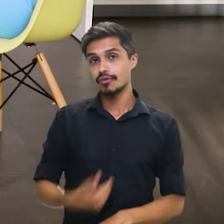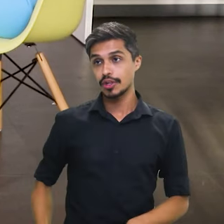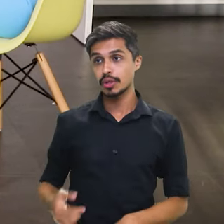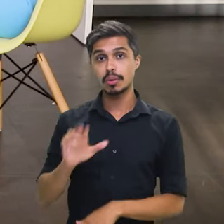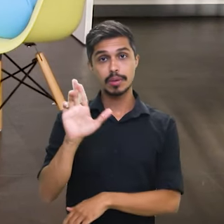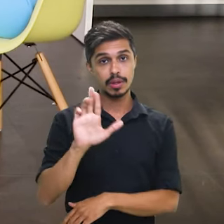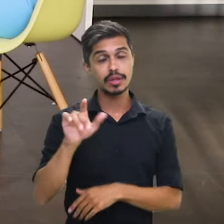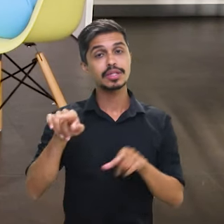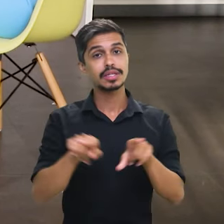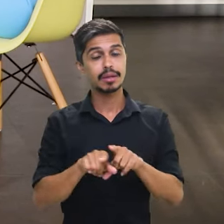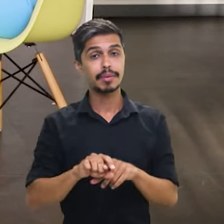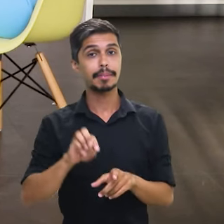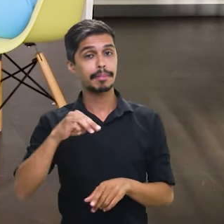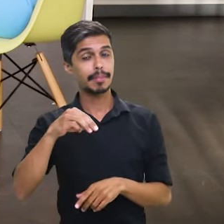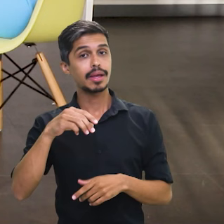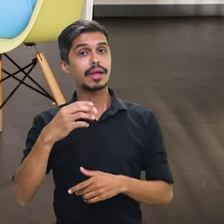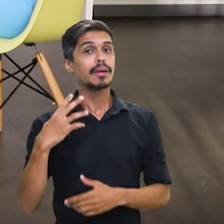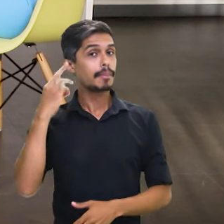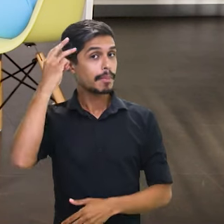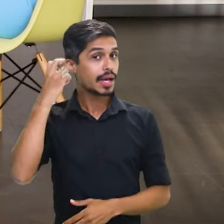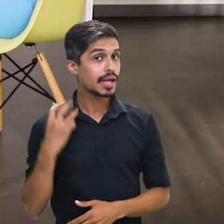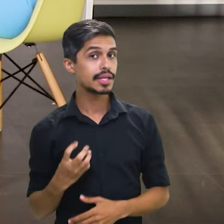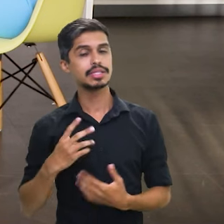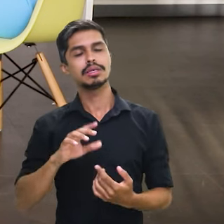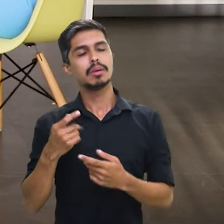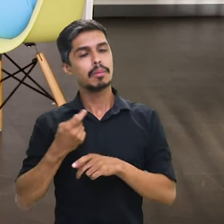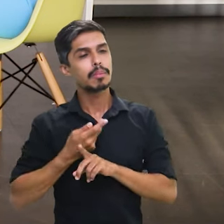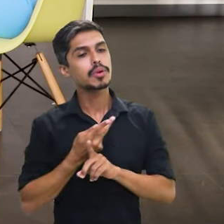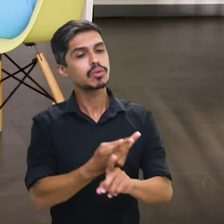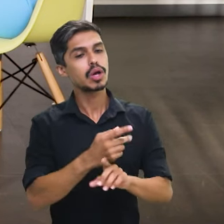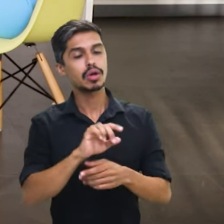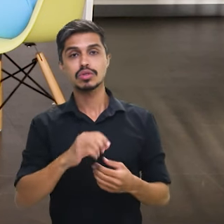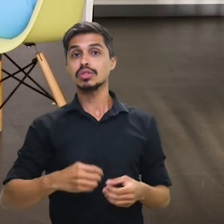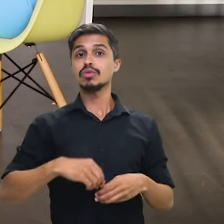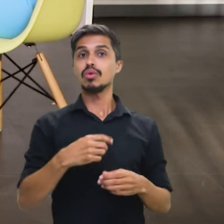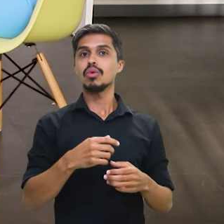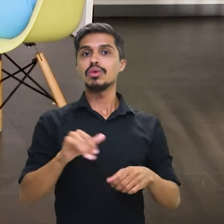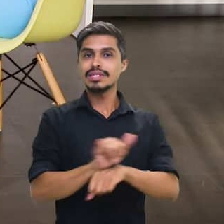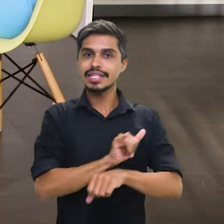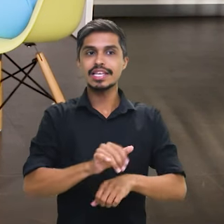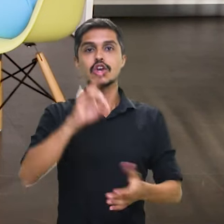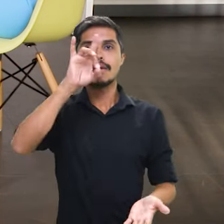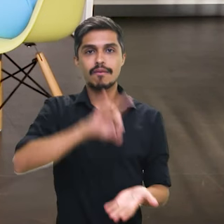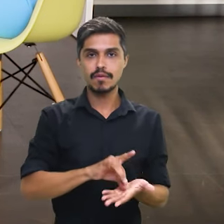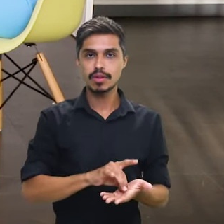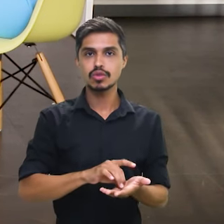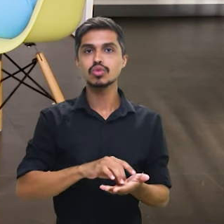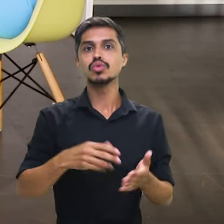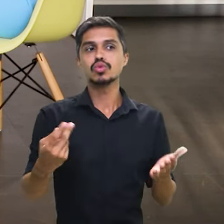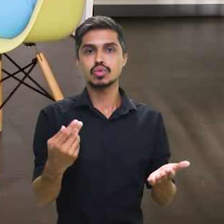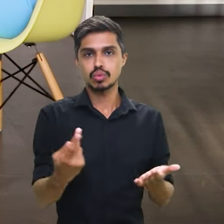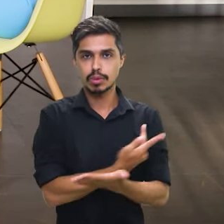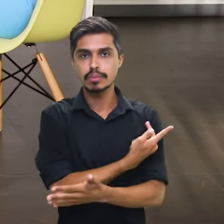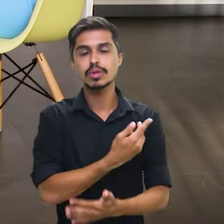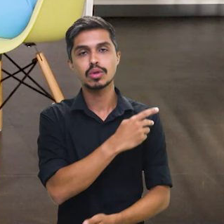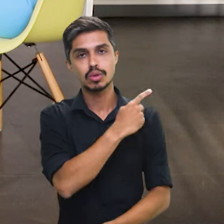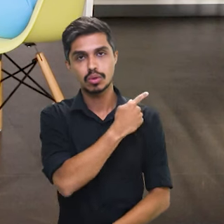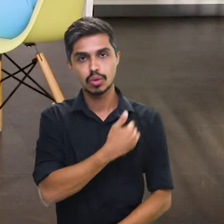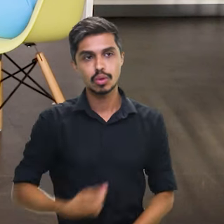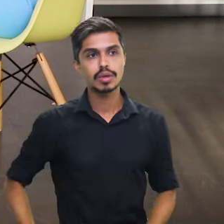presidente Lula, da ministra Magalhães, tem procurado, através dos instrumentos oficiais, promover